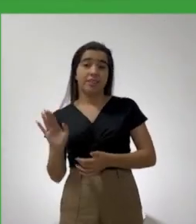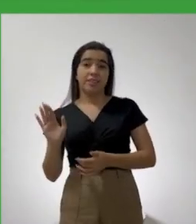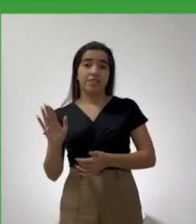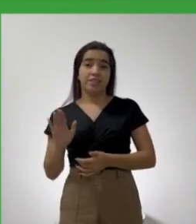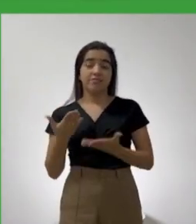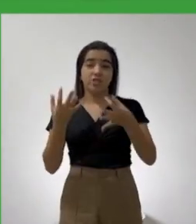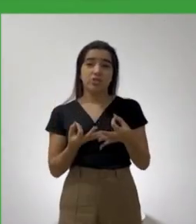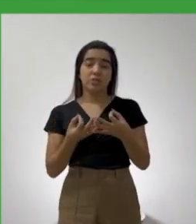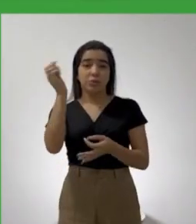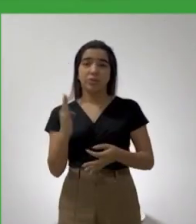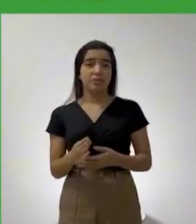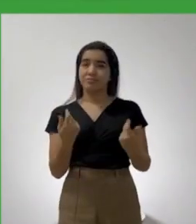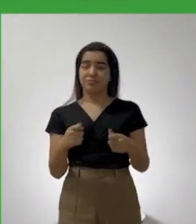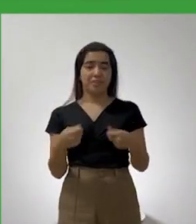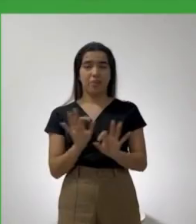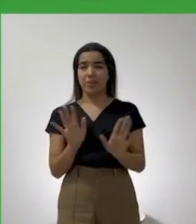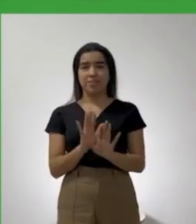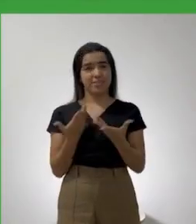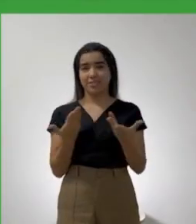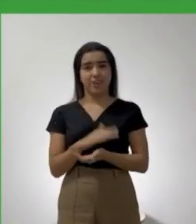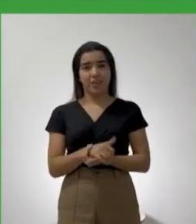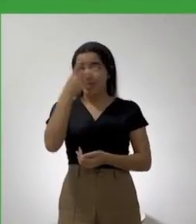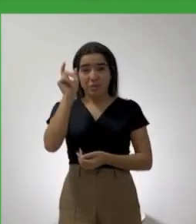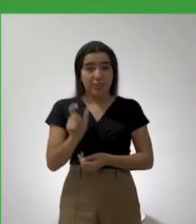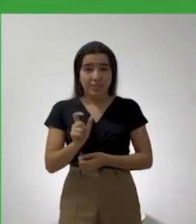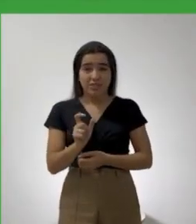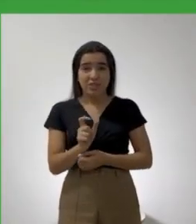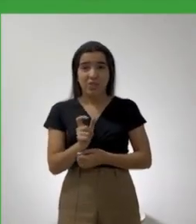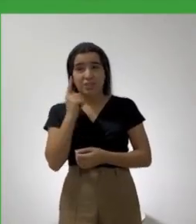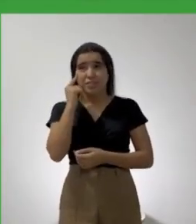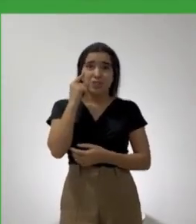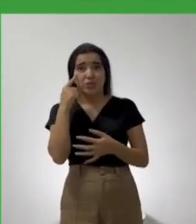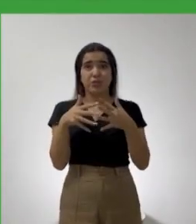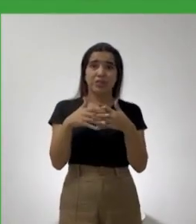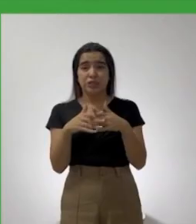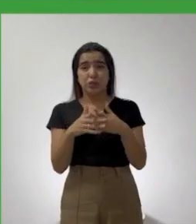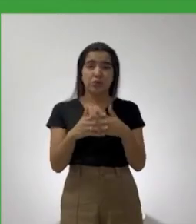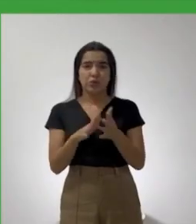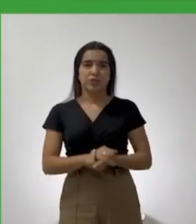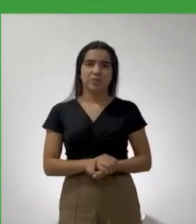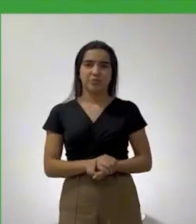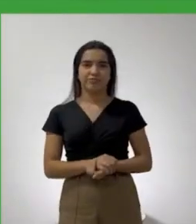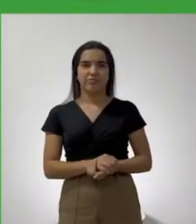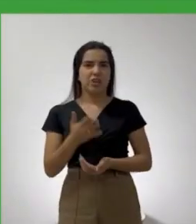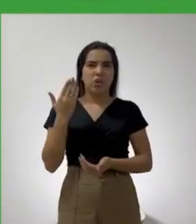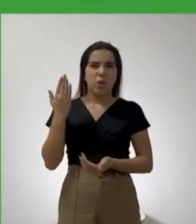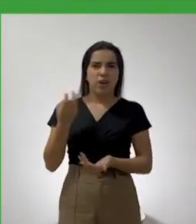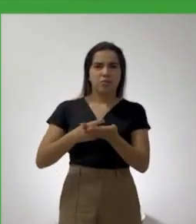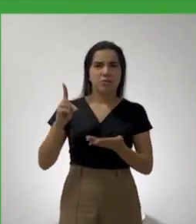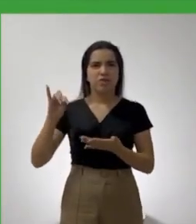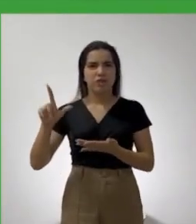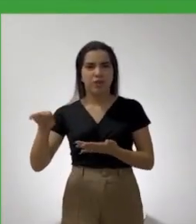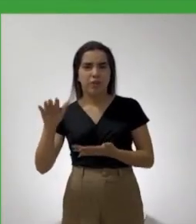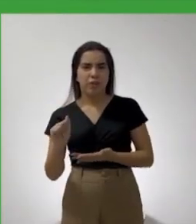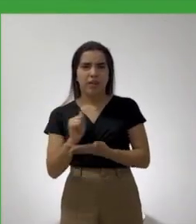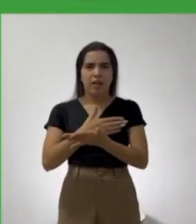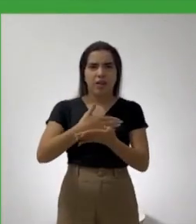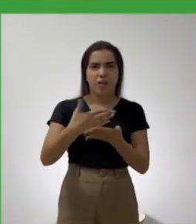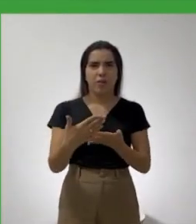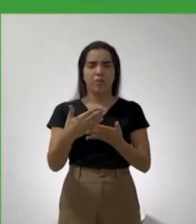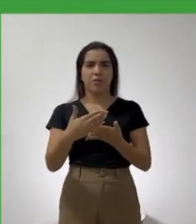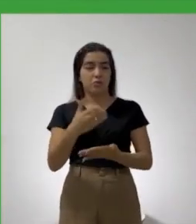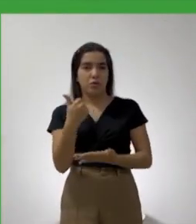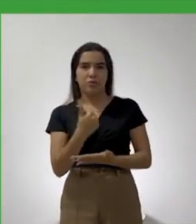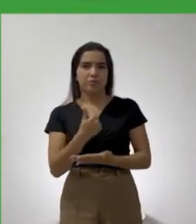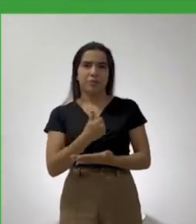pessoas em cima do muro. Pegou, fez o impeachment da Dilma, que iniciou, foi o a mexer com o impeachment da Dilma, fui eu. O senhor falou que